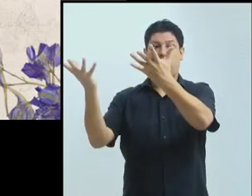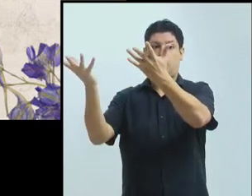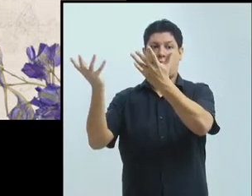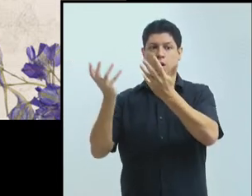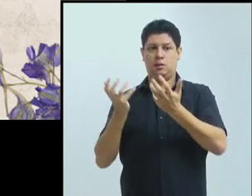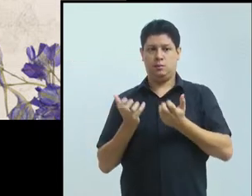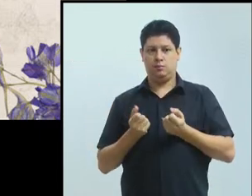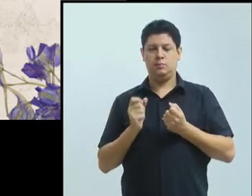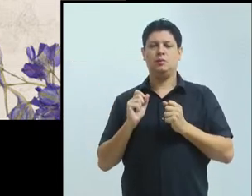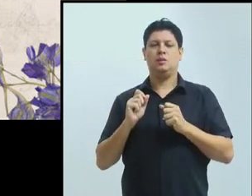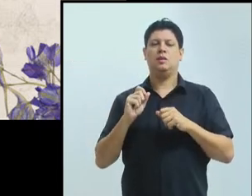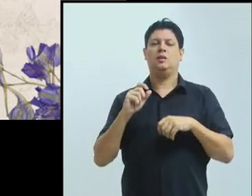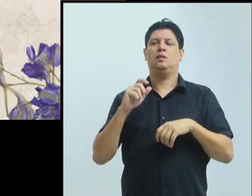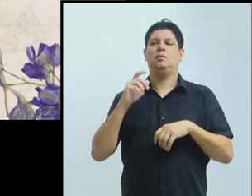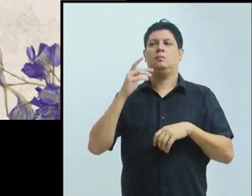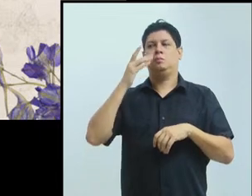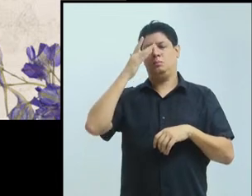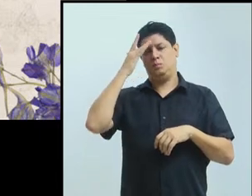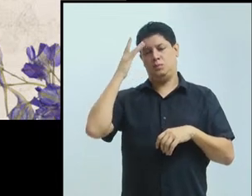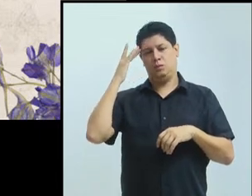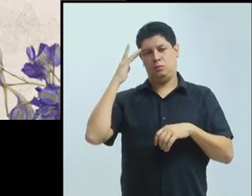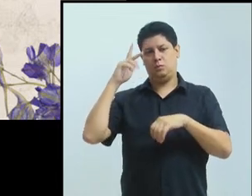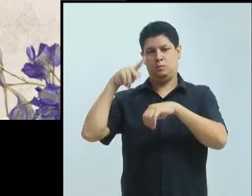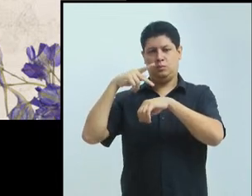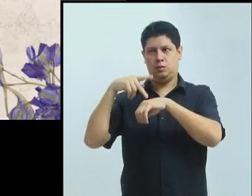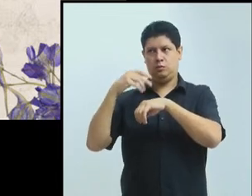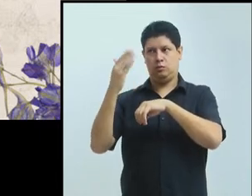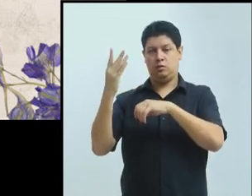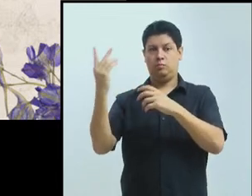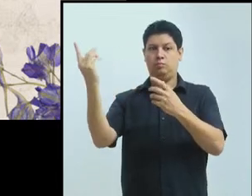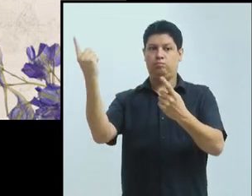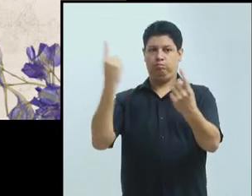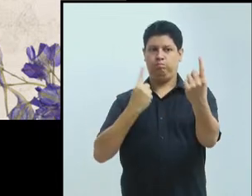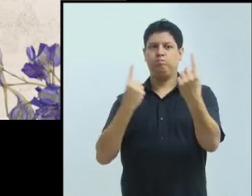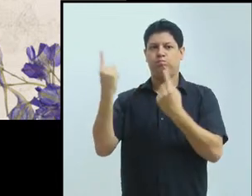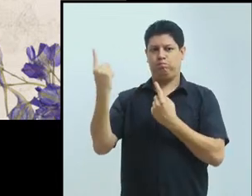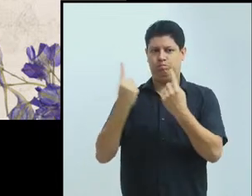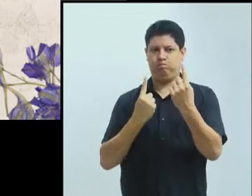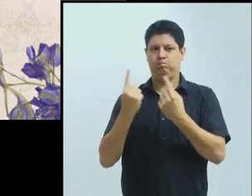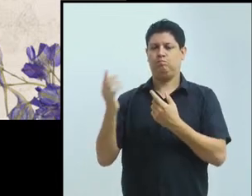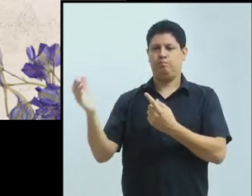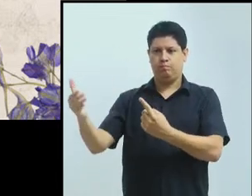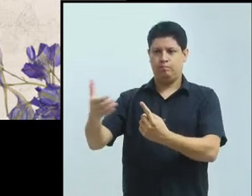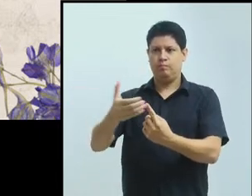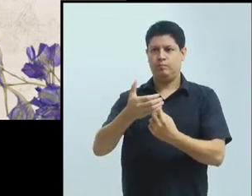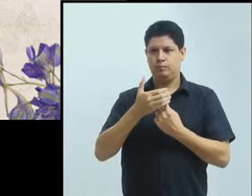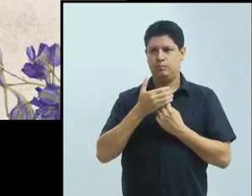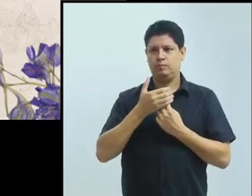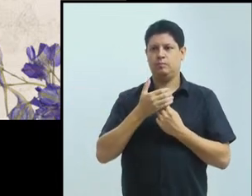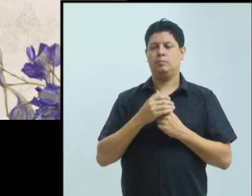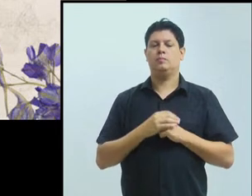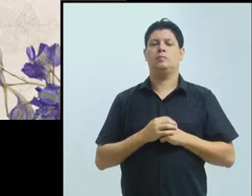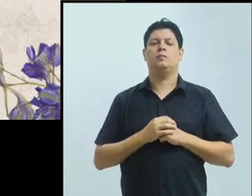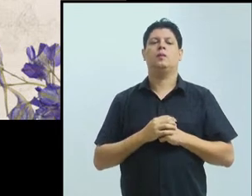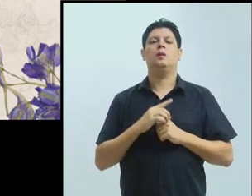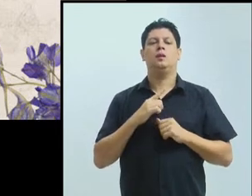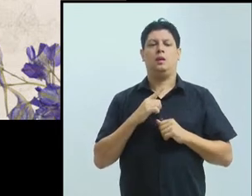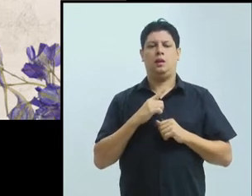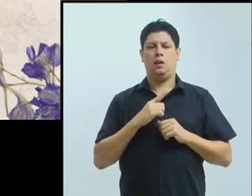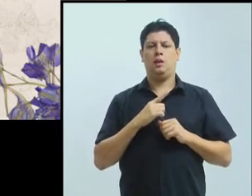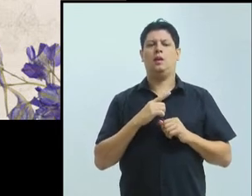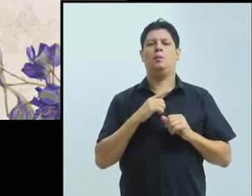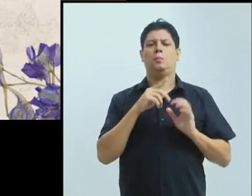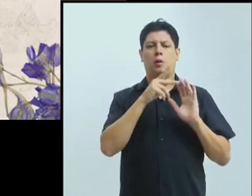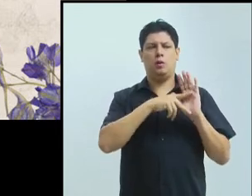nós temos um programa, que é da OEA, não é isso? Programa da OEA. Acho que vocês já devem conhecer os africanos